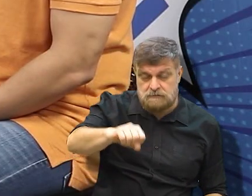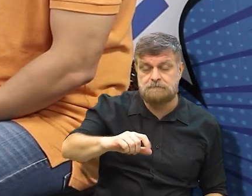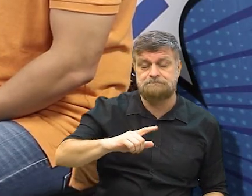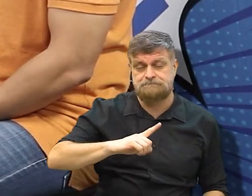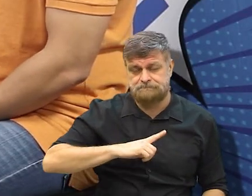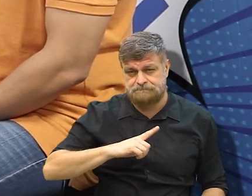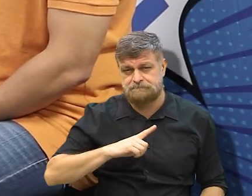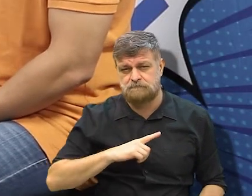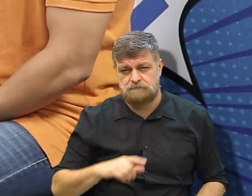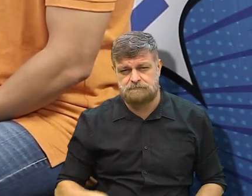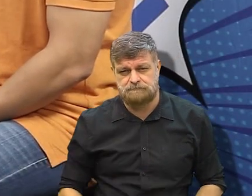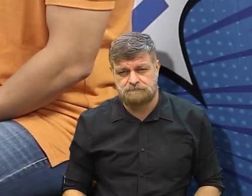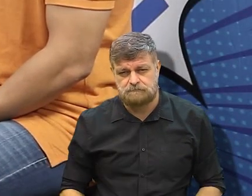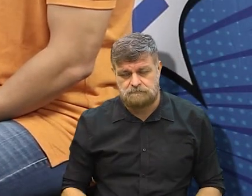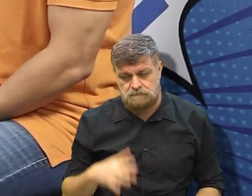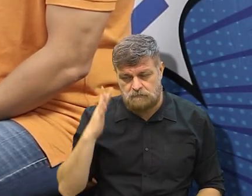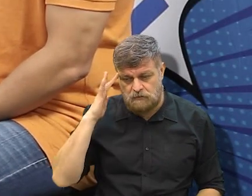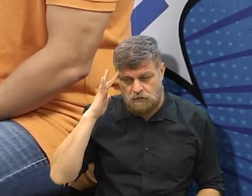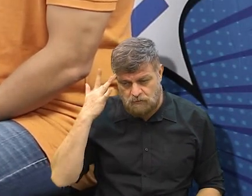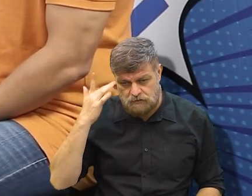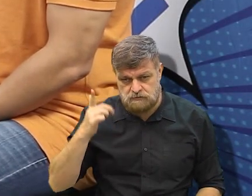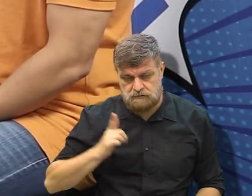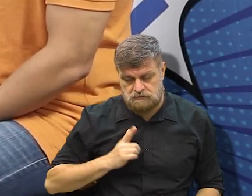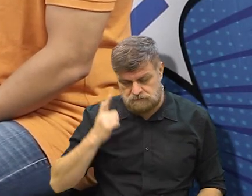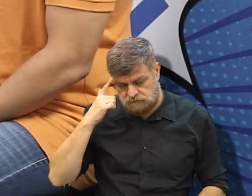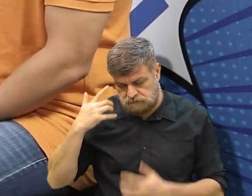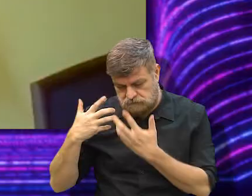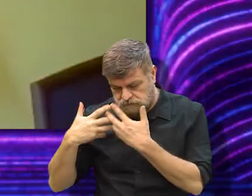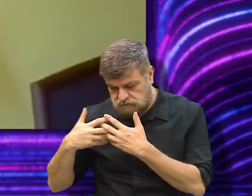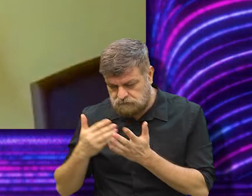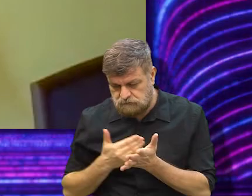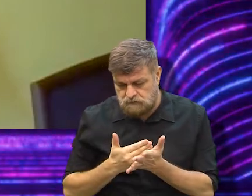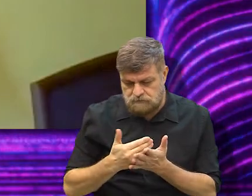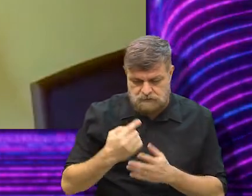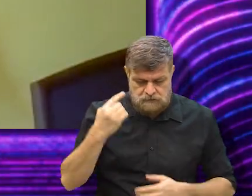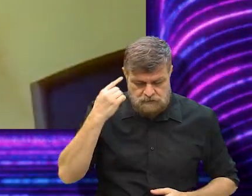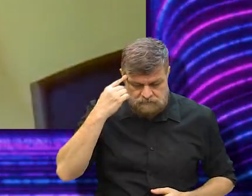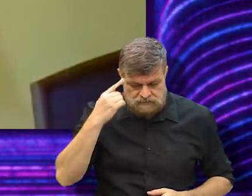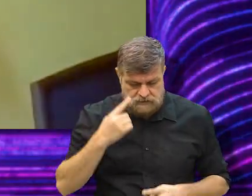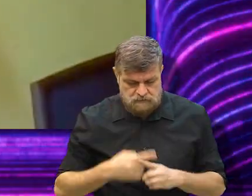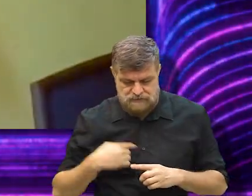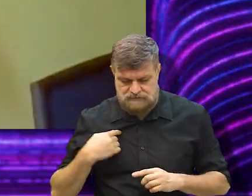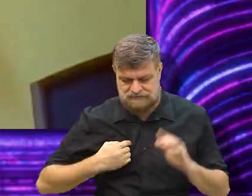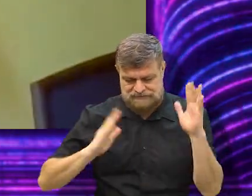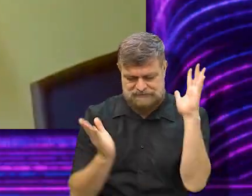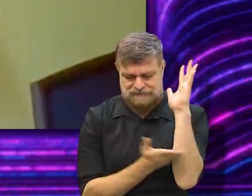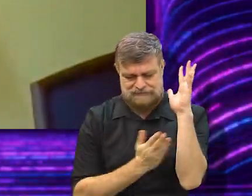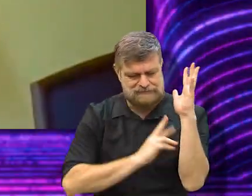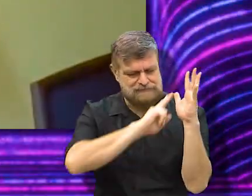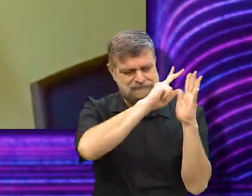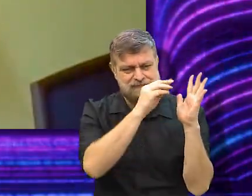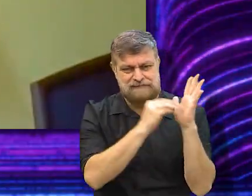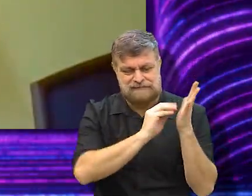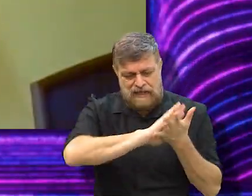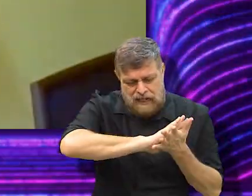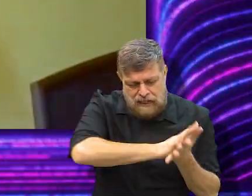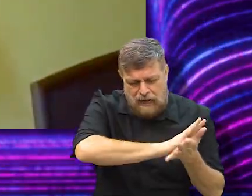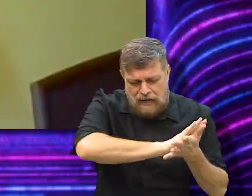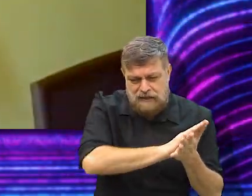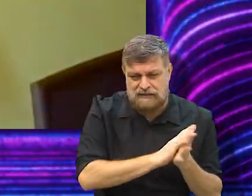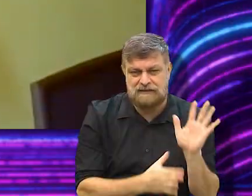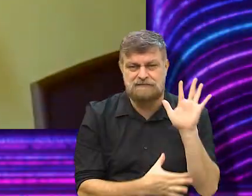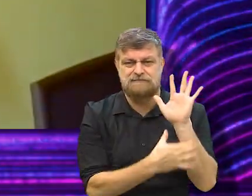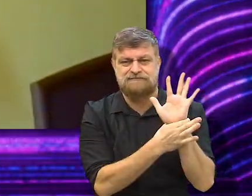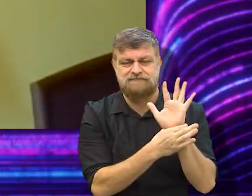uma reflexão, sim. Eu acho que, além dessa reflexão que eu te falei no começo, né, de pensar em o que a gente está fazendo com o nosso planeta no